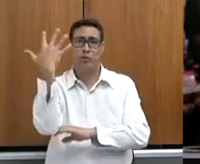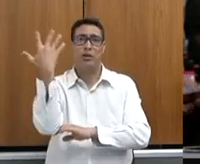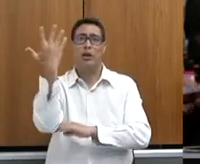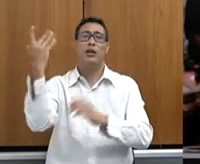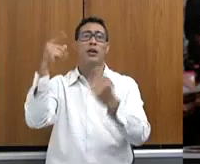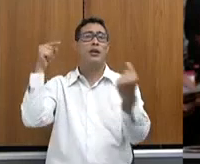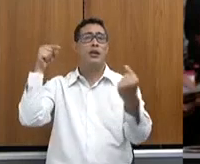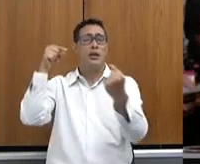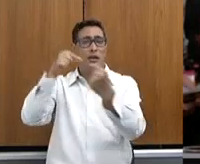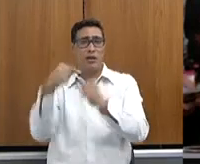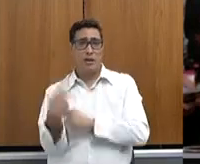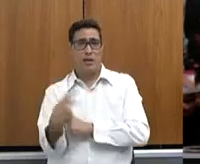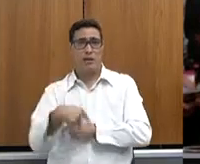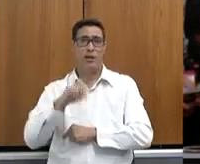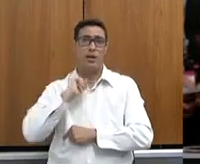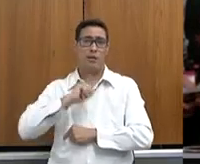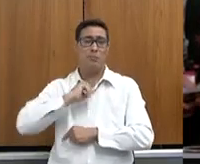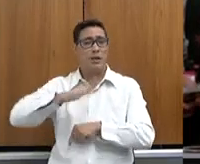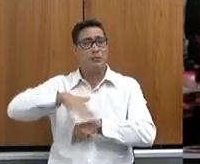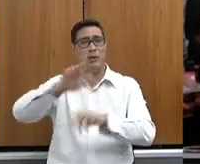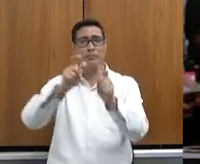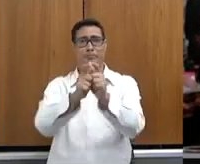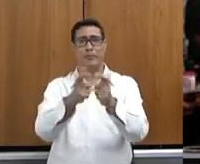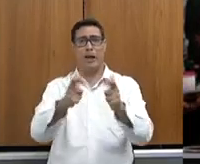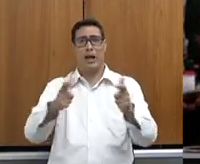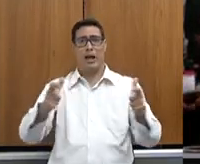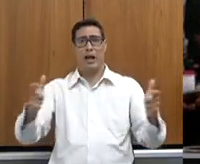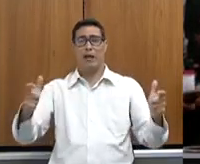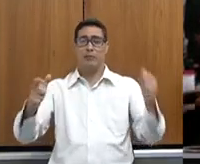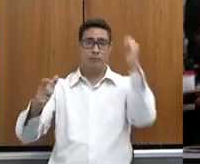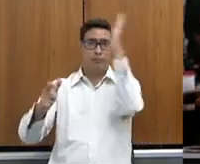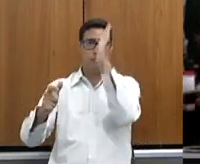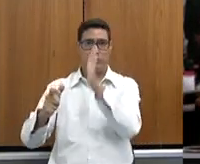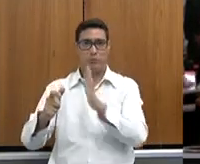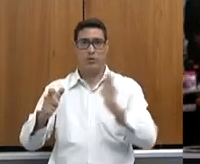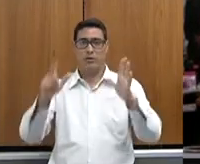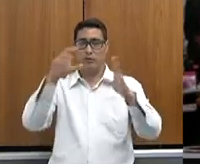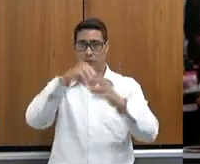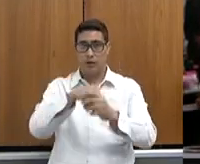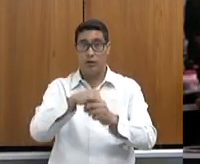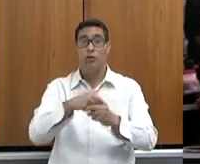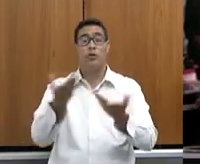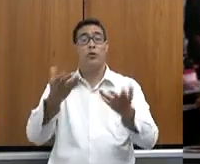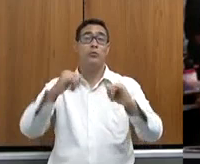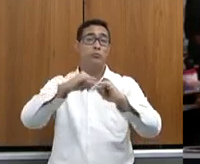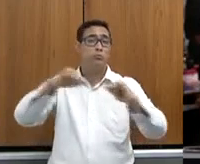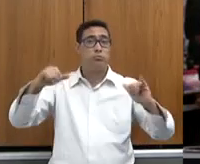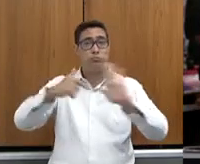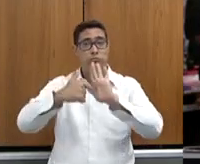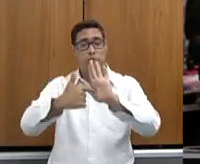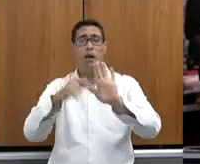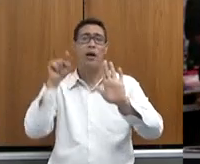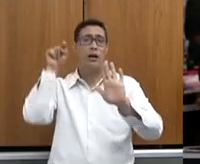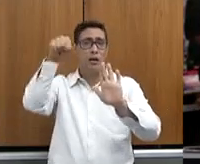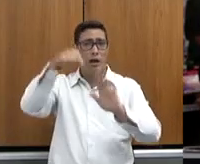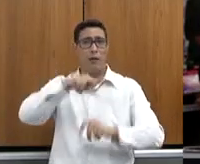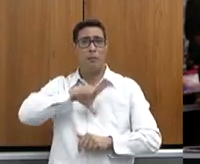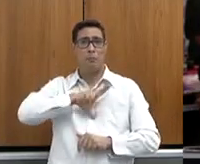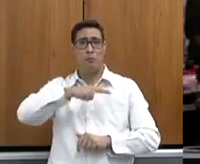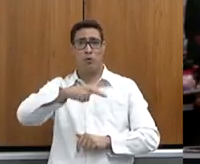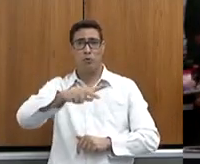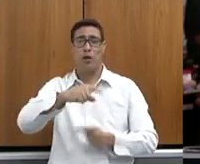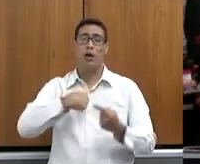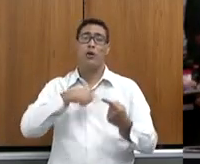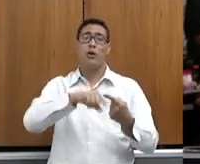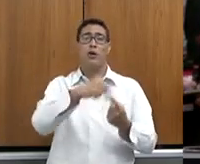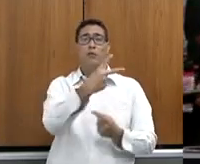mais tem floresta plantada no Brasil. Então, essas missões que nós estamos colocando aqui, missão em Portugal, 28 de 1,